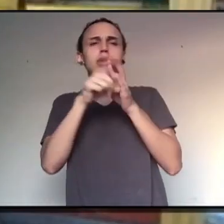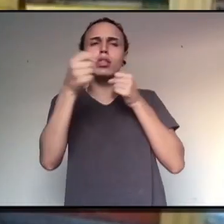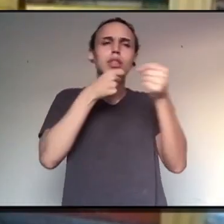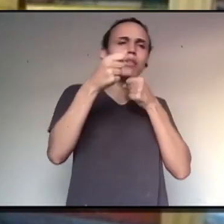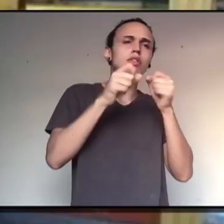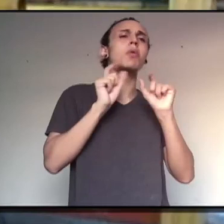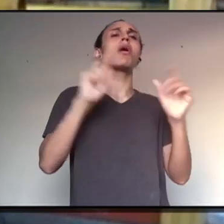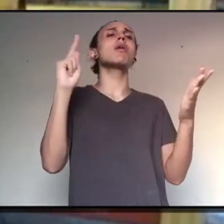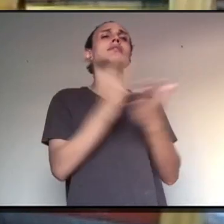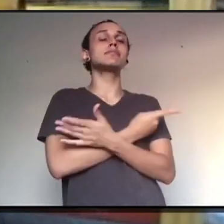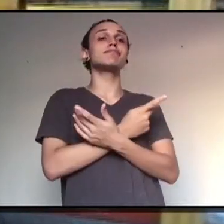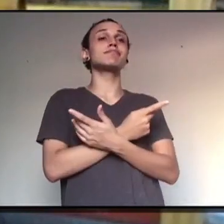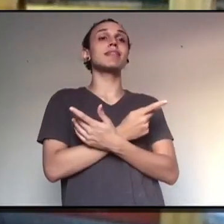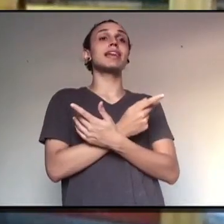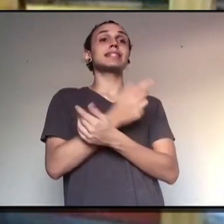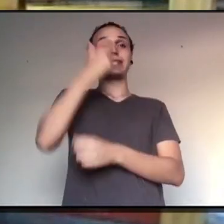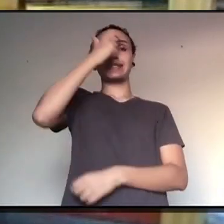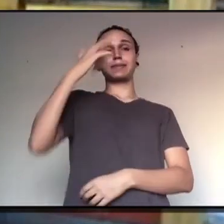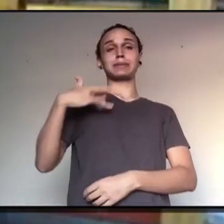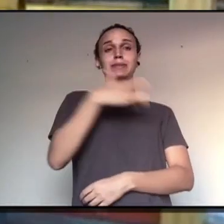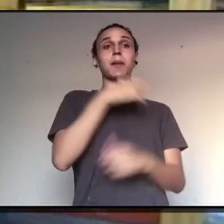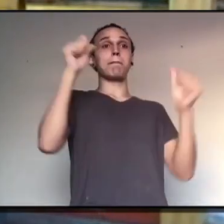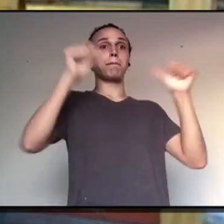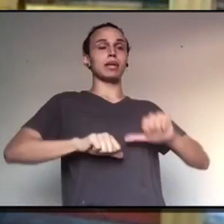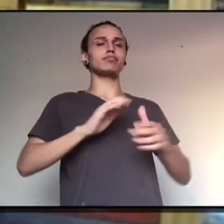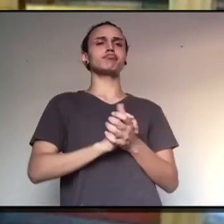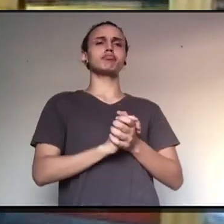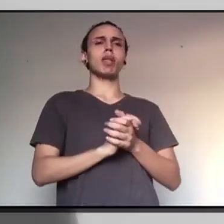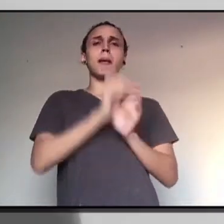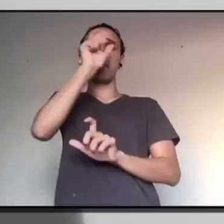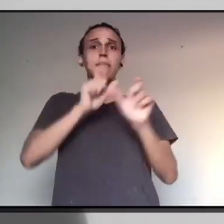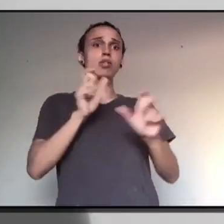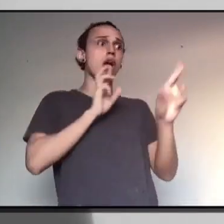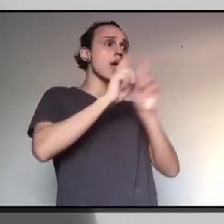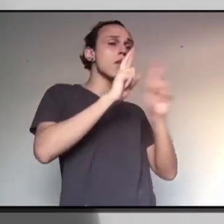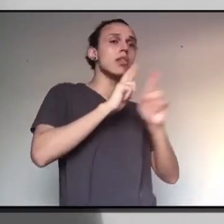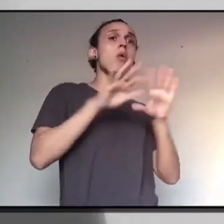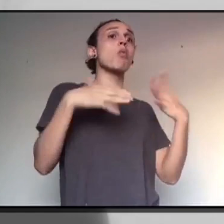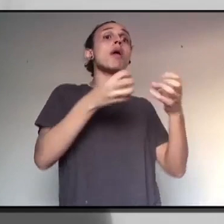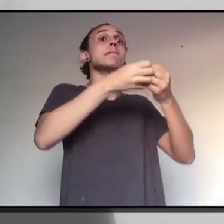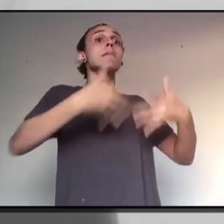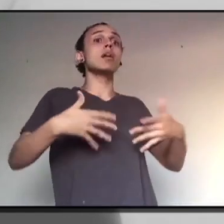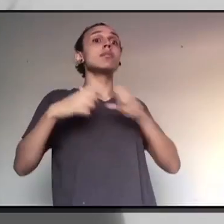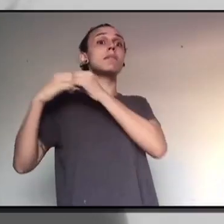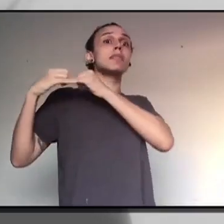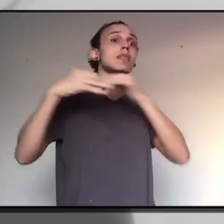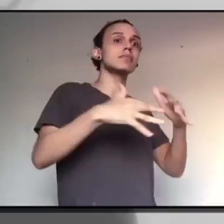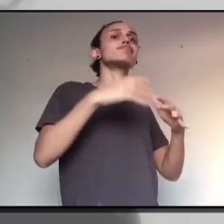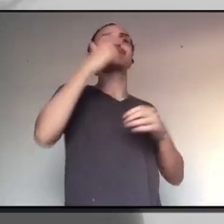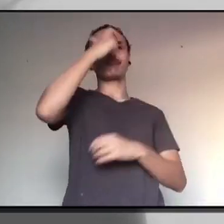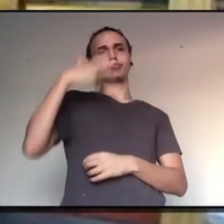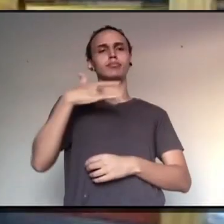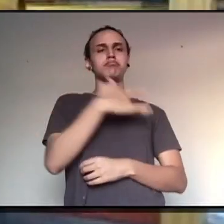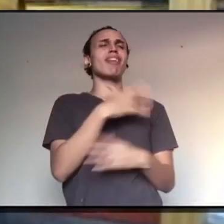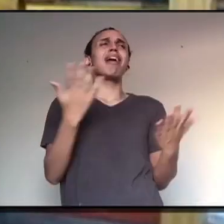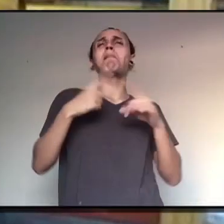42% das pessoas que responderam falaram que o maior impacto era na saúde mental. Ah, mas na pandemia está todo